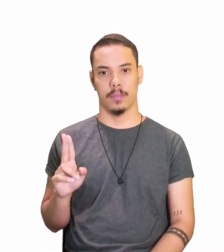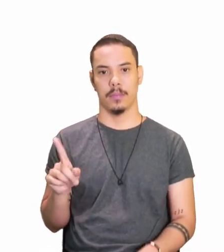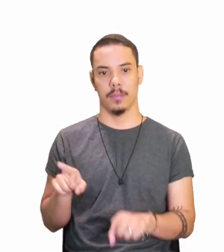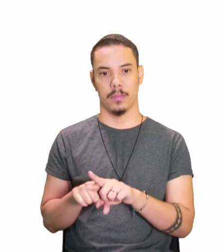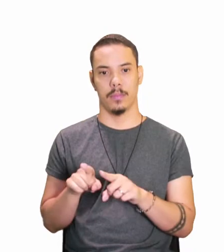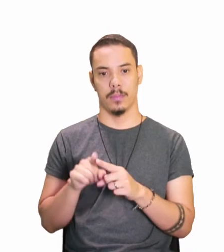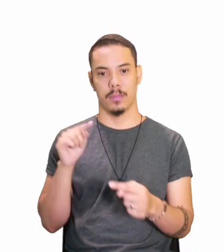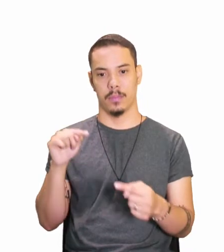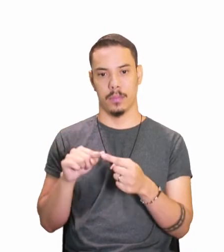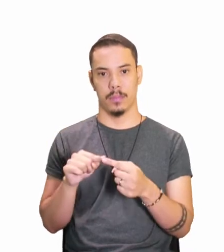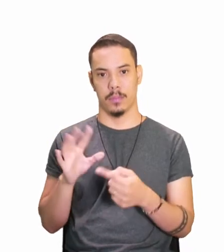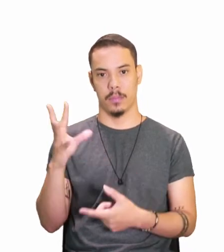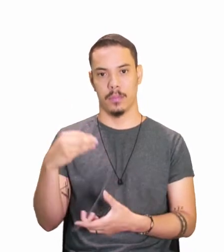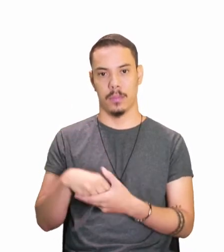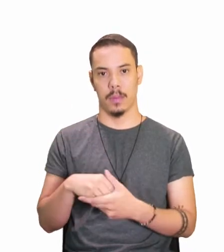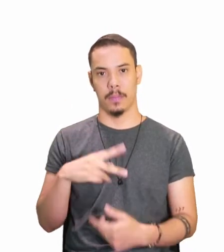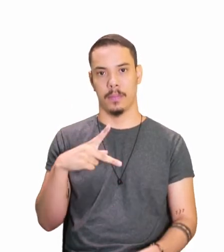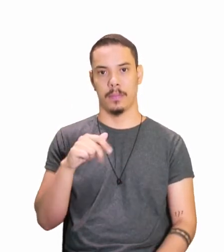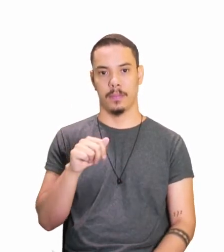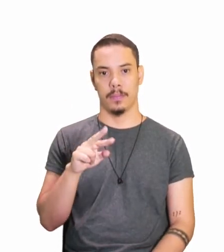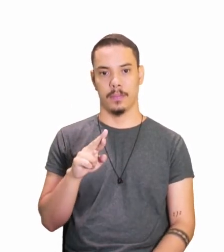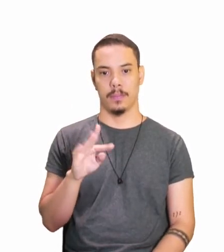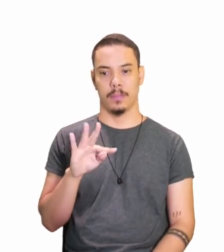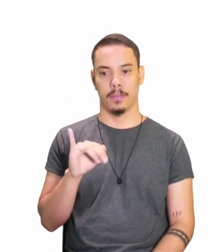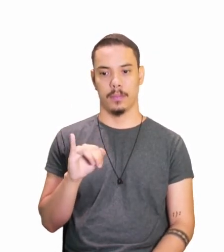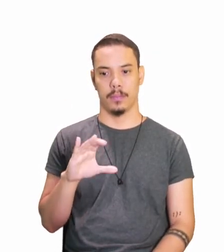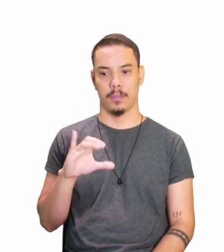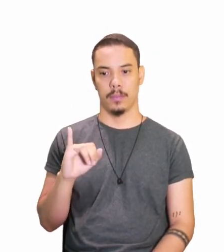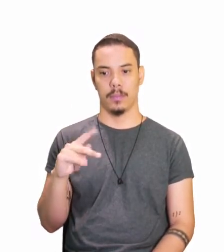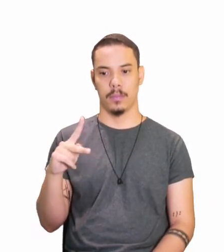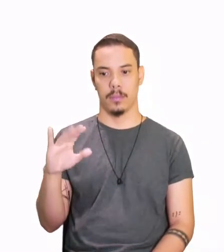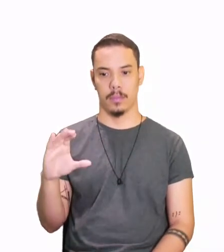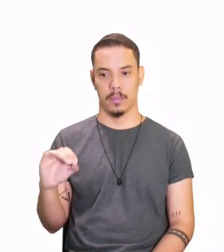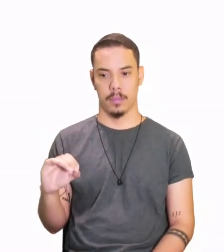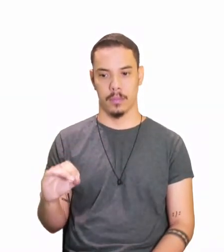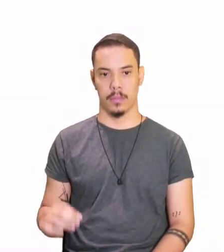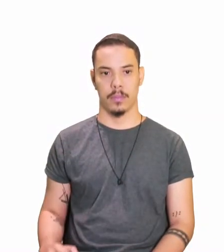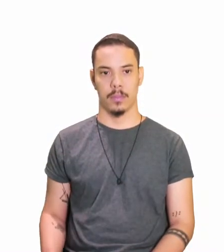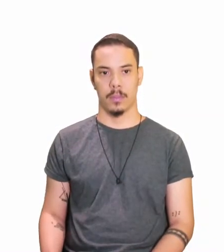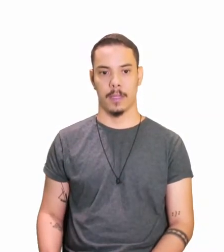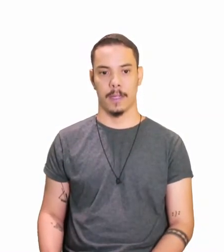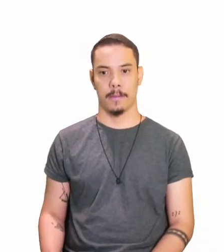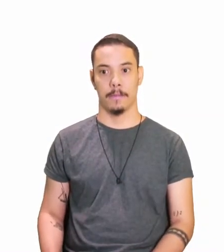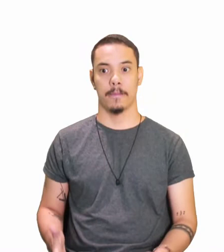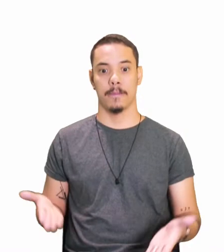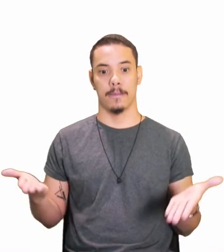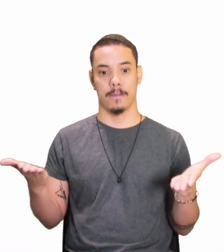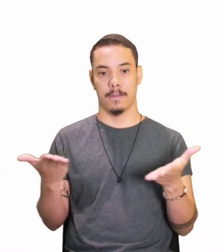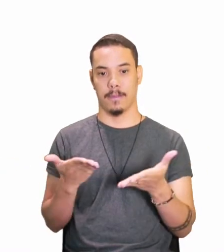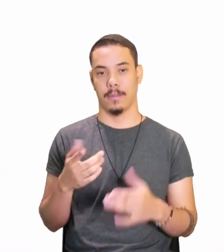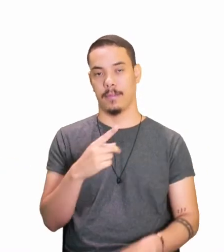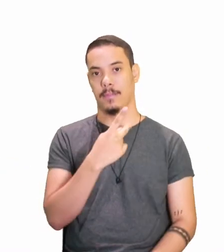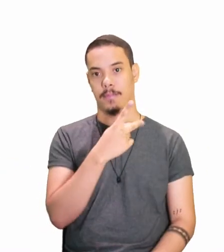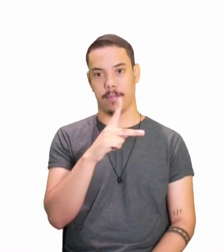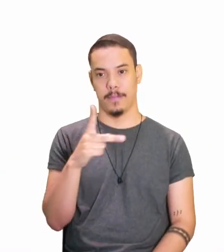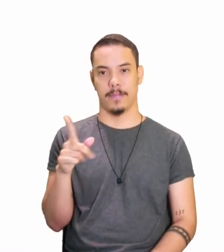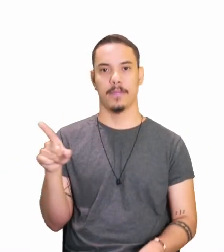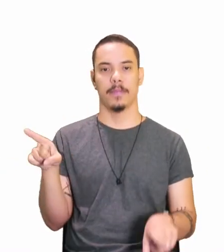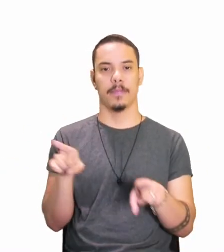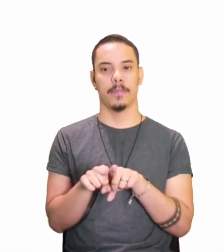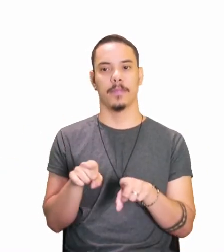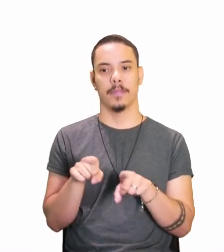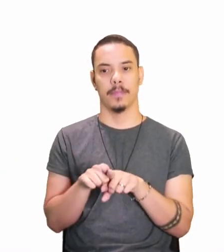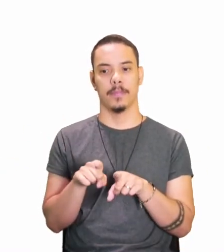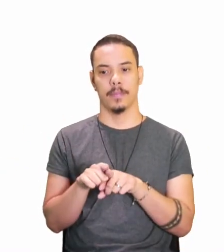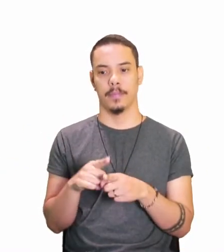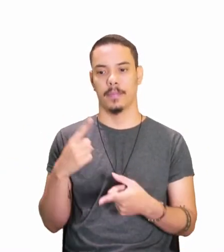participio, beleza? Aqui, amado, olha só, pra vocês, aqui também, pra você olhar,